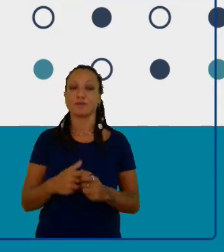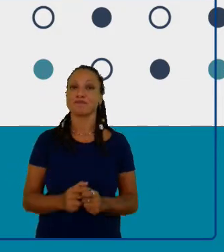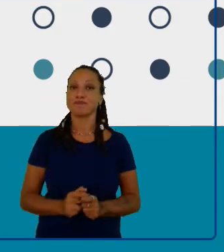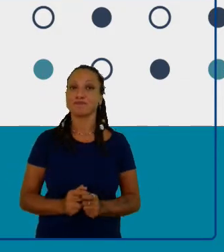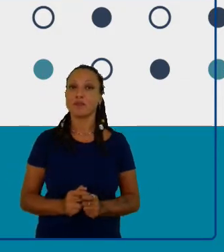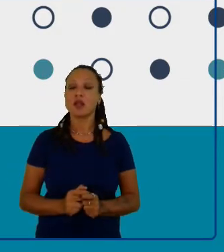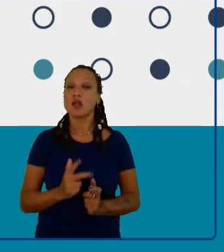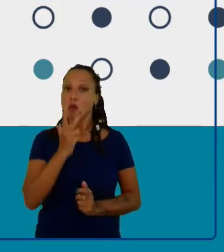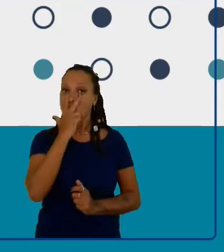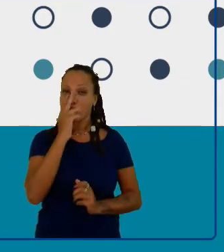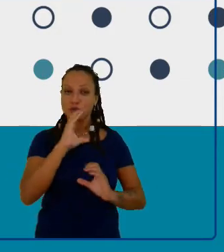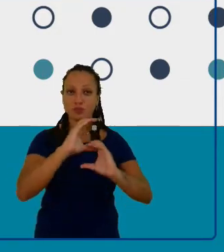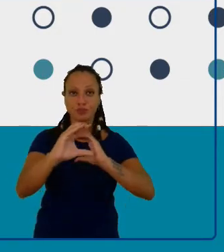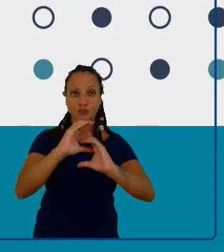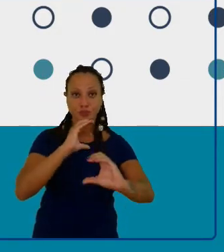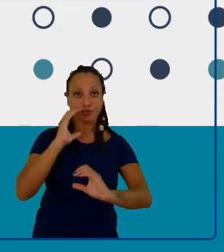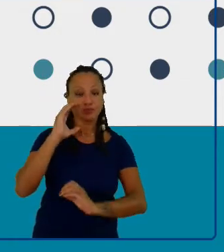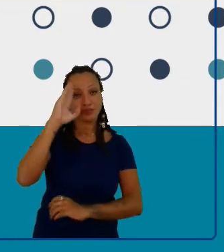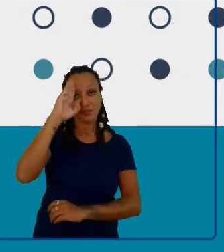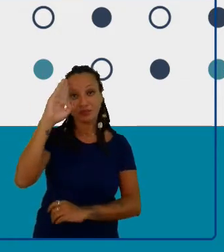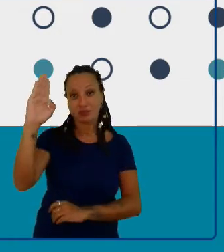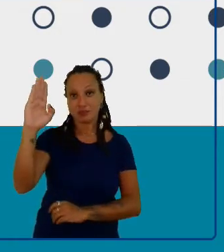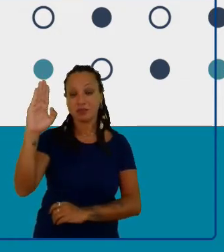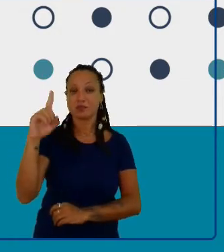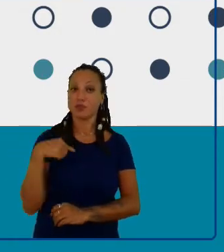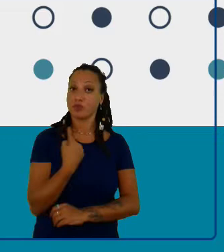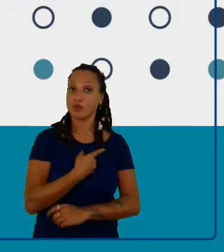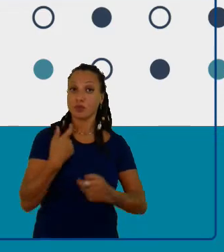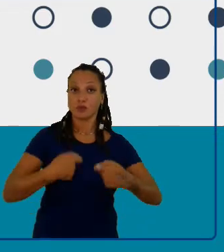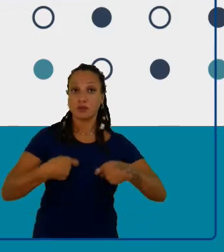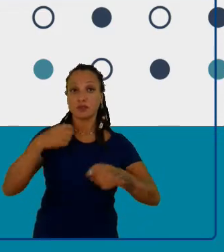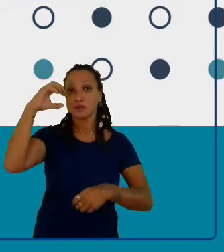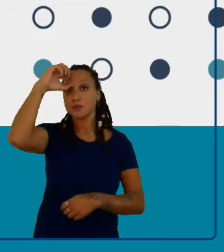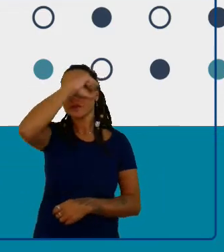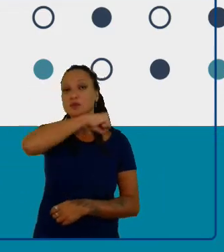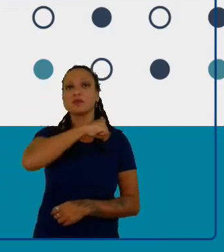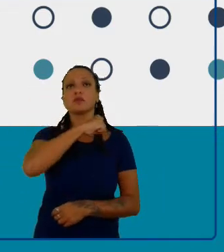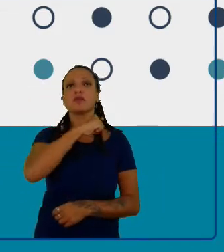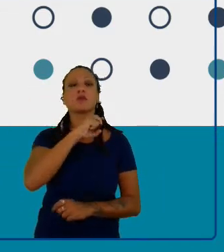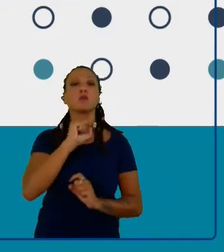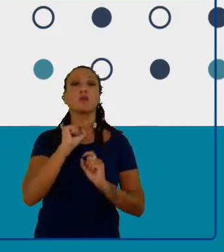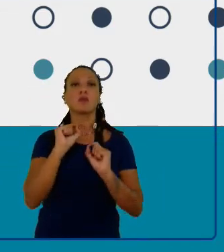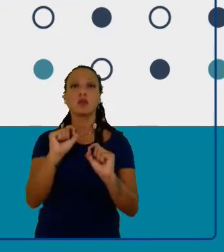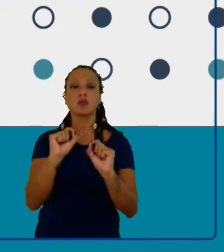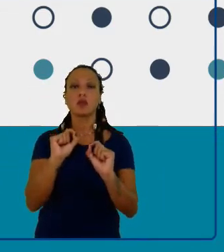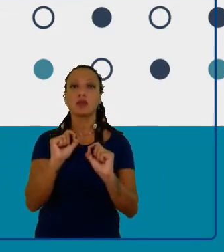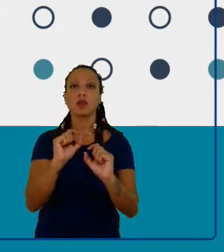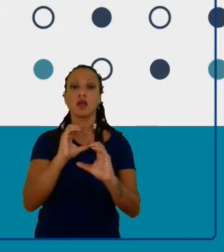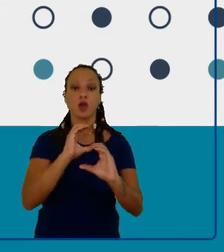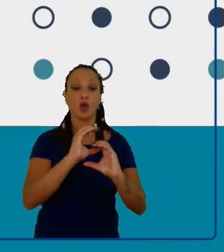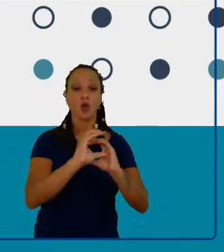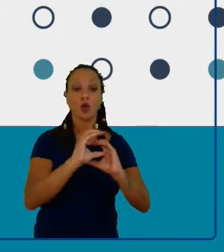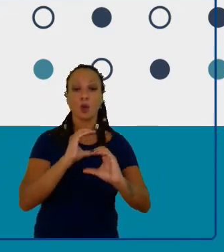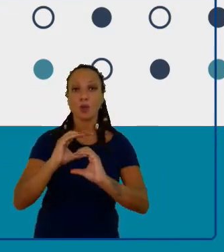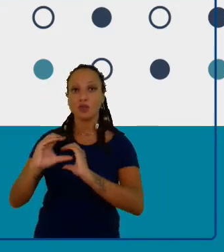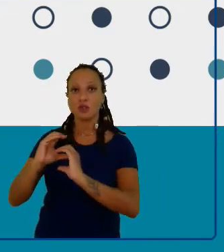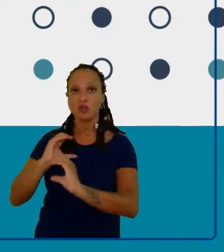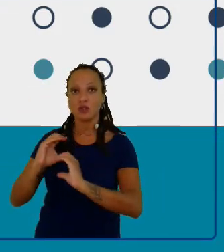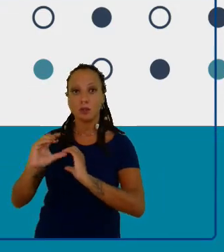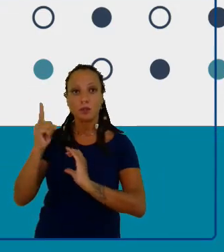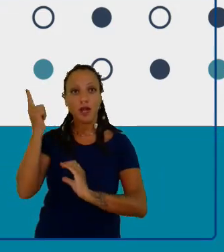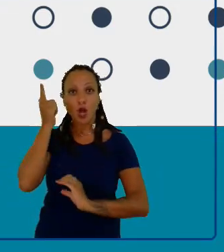e o que nós estamos precisando aprender é comunicar para mobilizar para